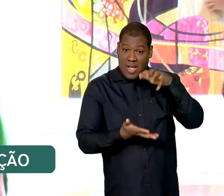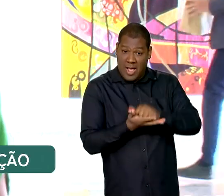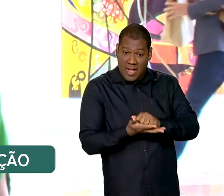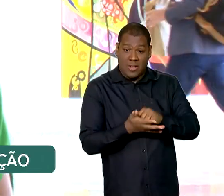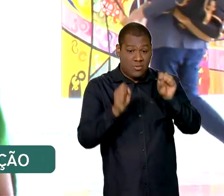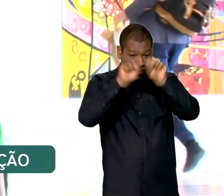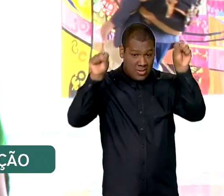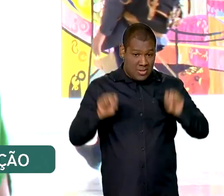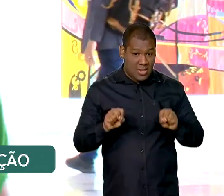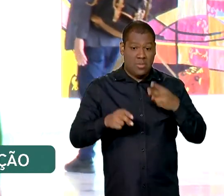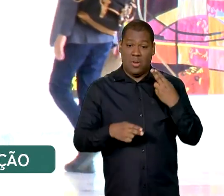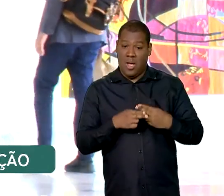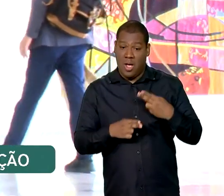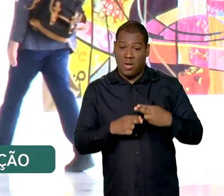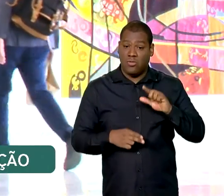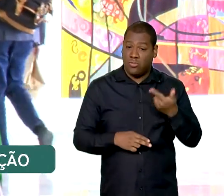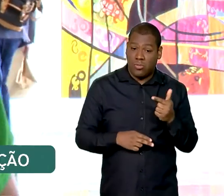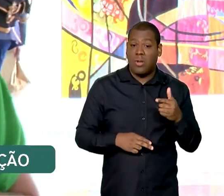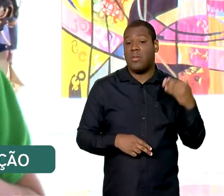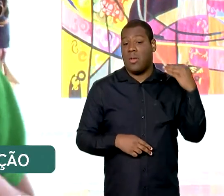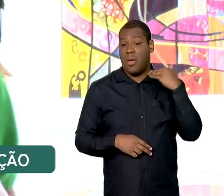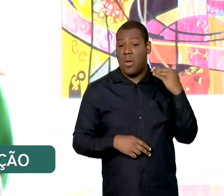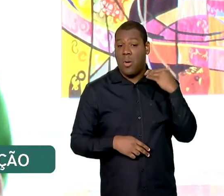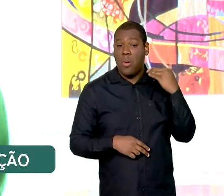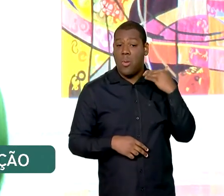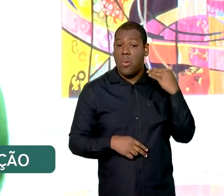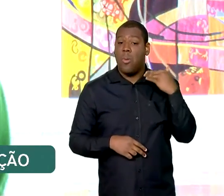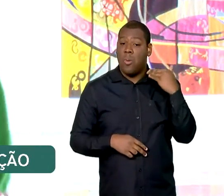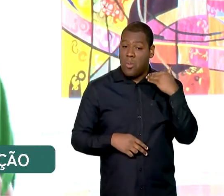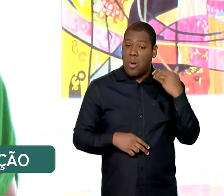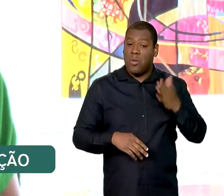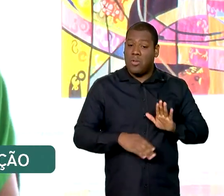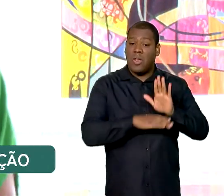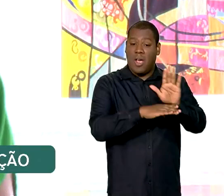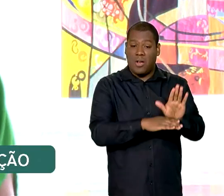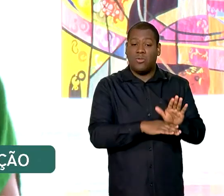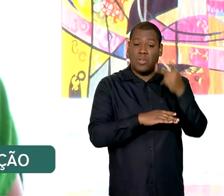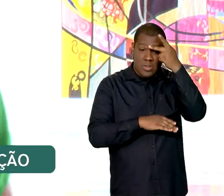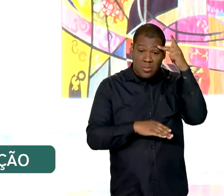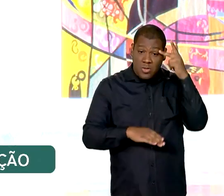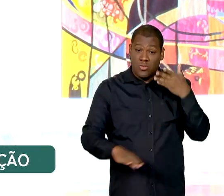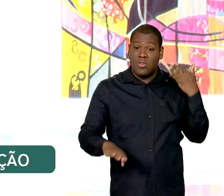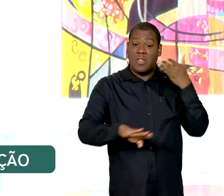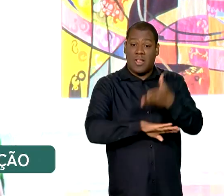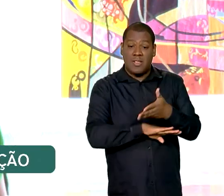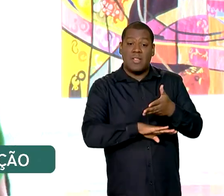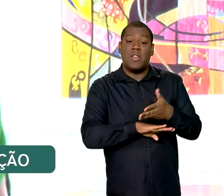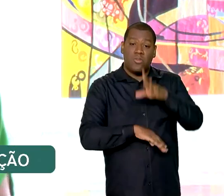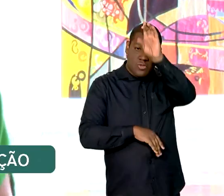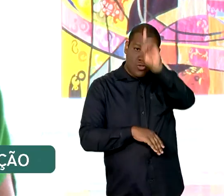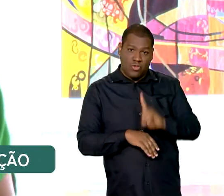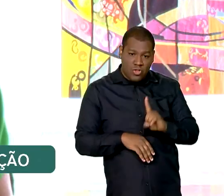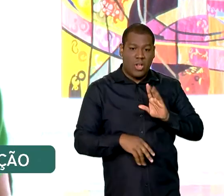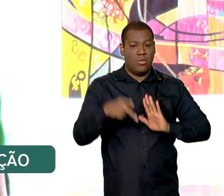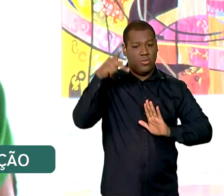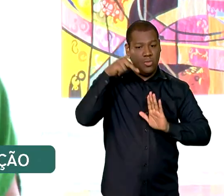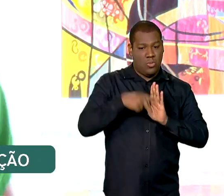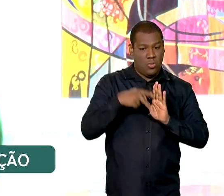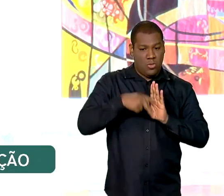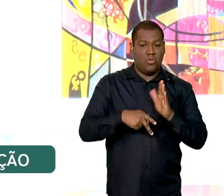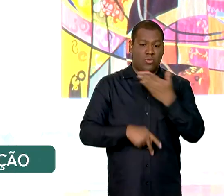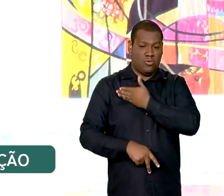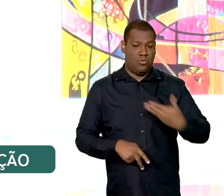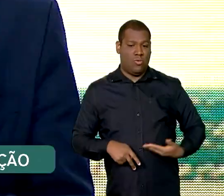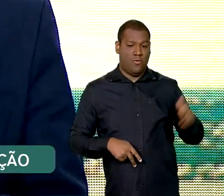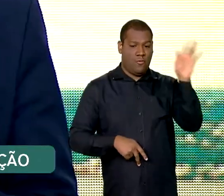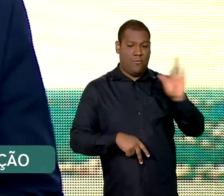no sistema, o banco fará o procedimento necessário para dar acesso aos recursos dos programas do governo